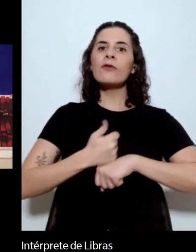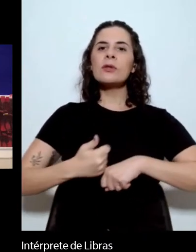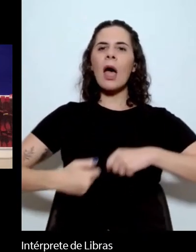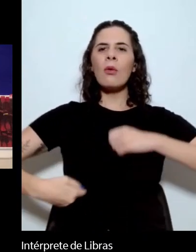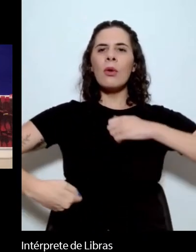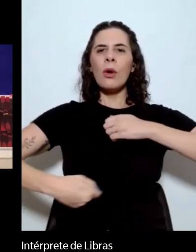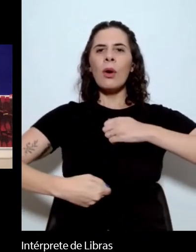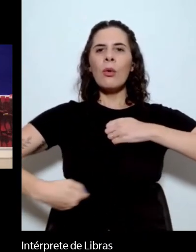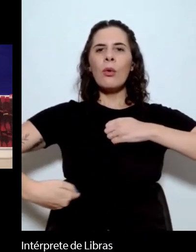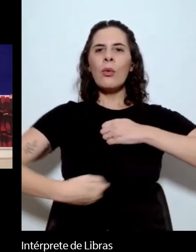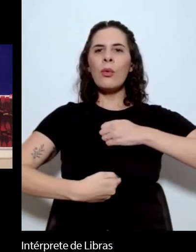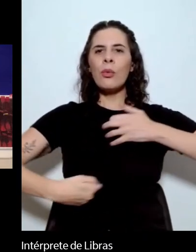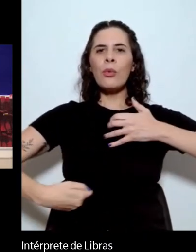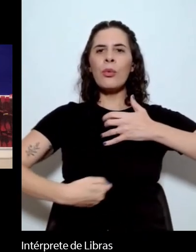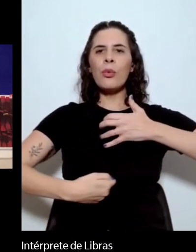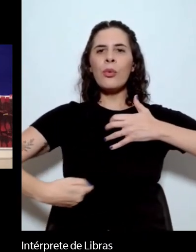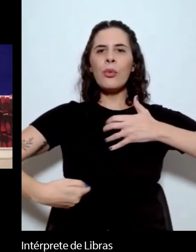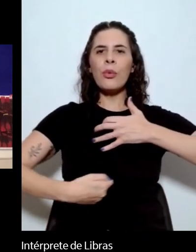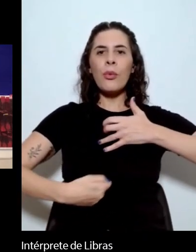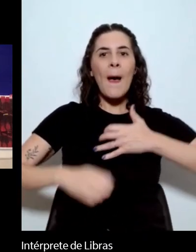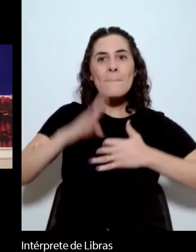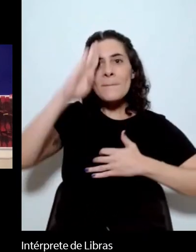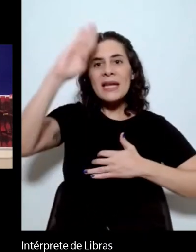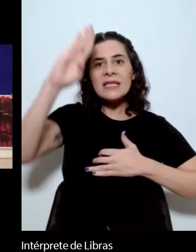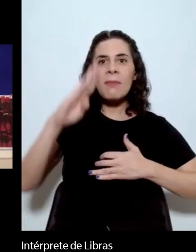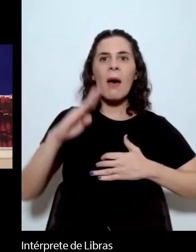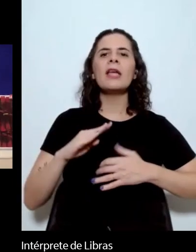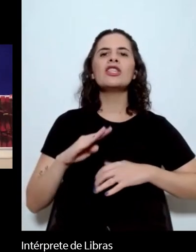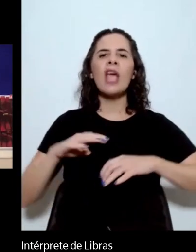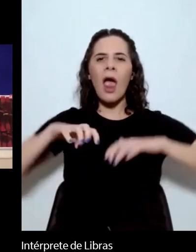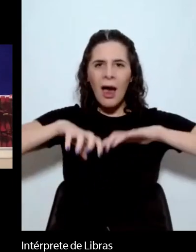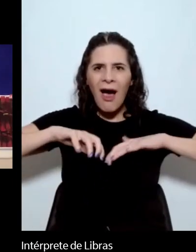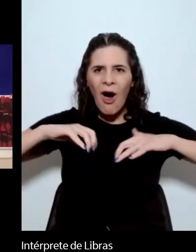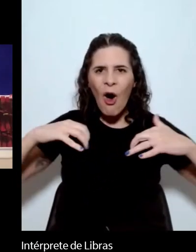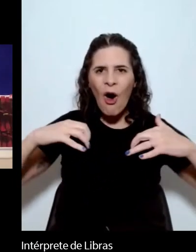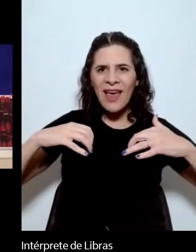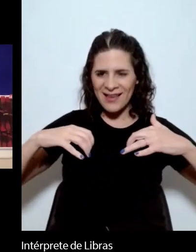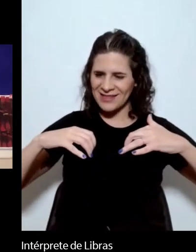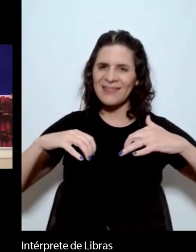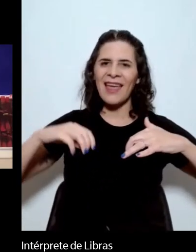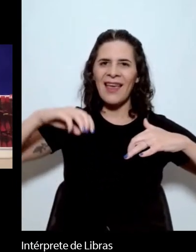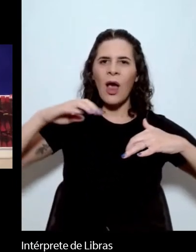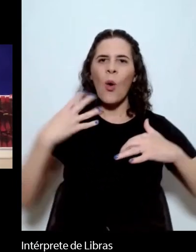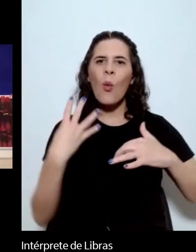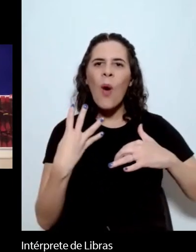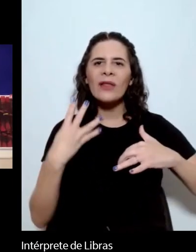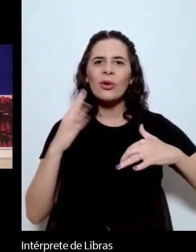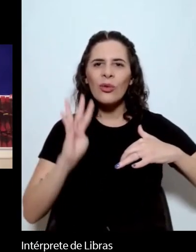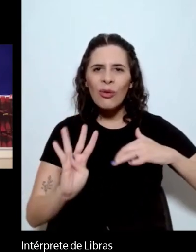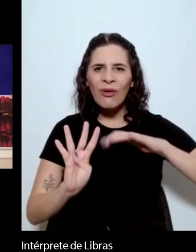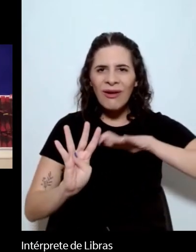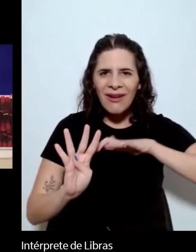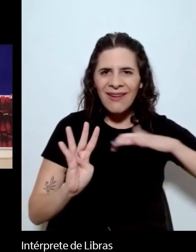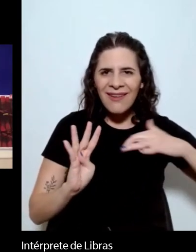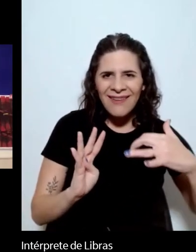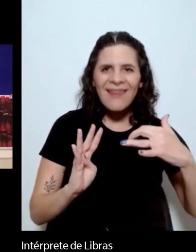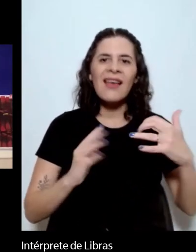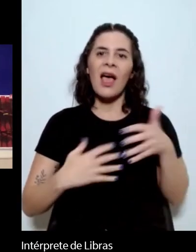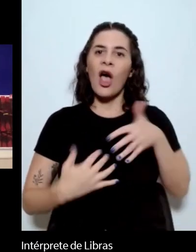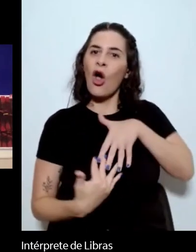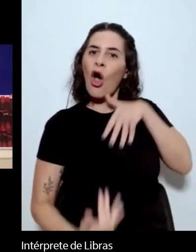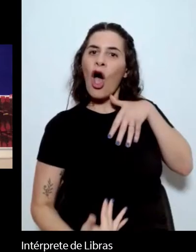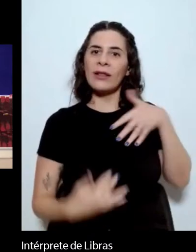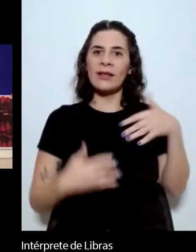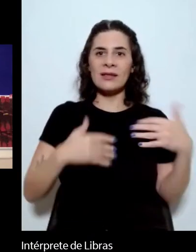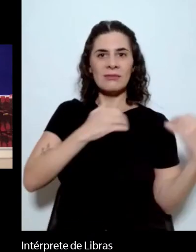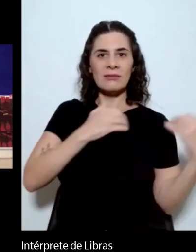especialmente no quarteto de cordas. Por isso também ele foi capaz em algumas das suas publicações de trabalhar com a música de locais